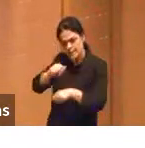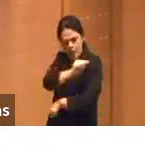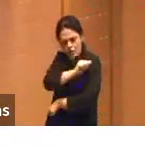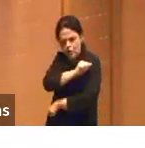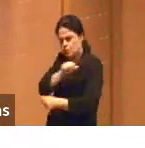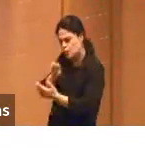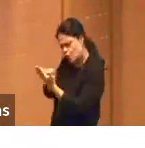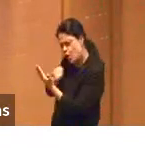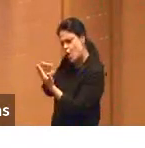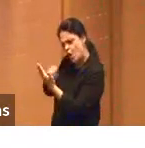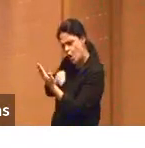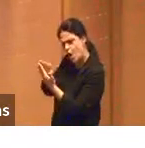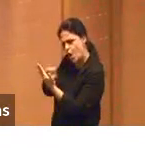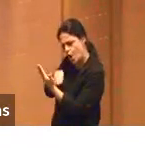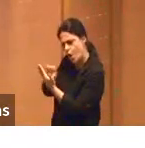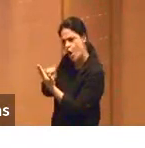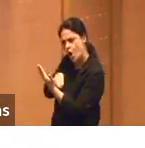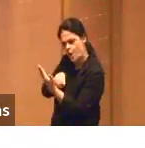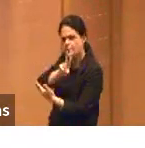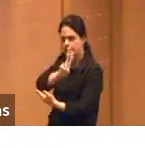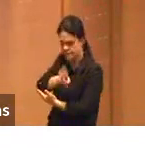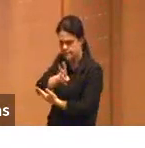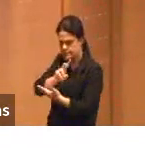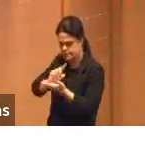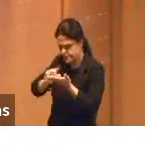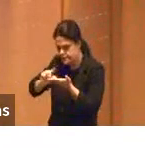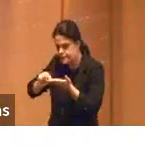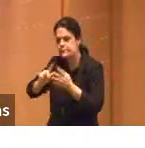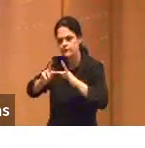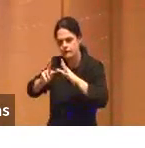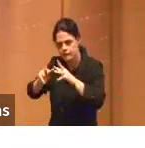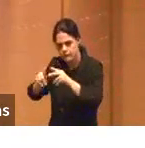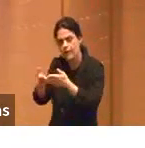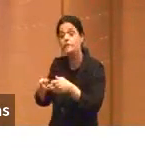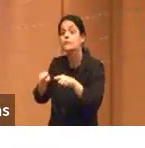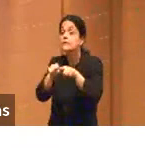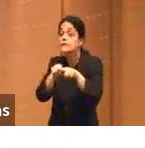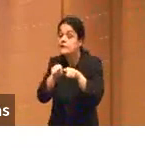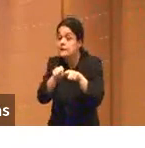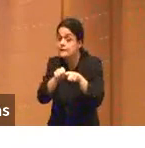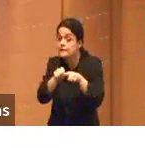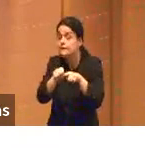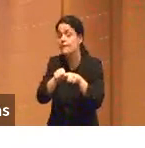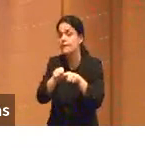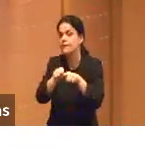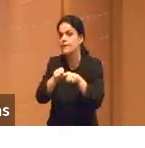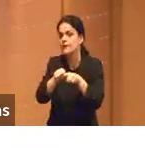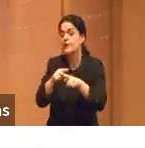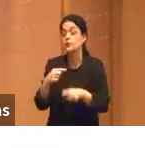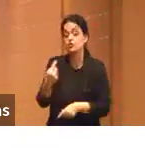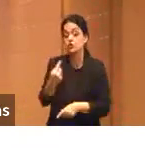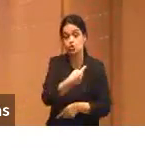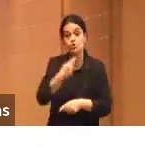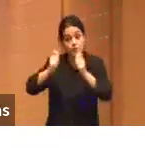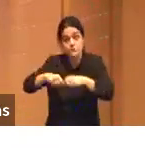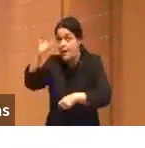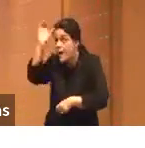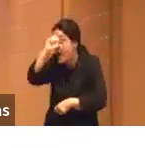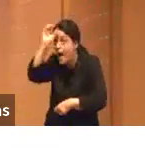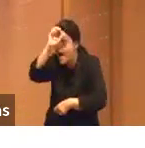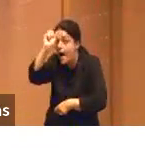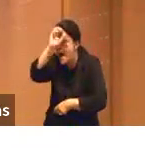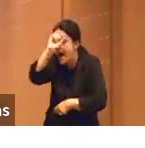trabalhos, as dissertações e teses, e ele também é uma máquina para a gente aprender horrores,